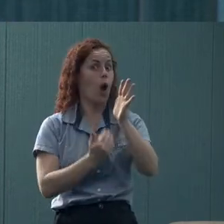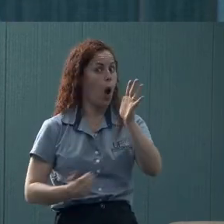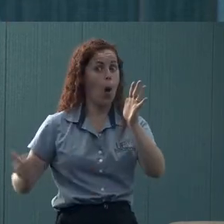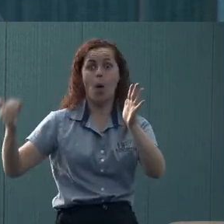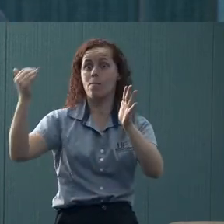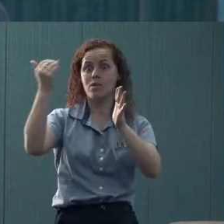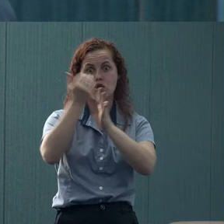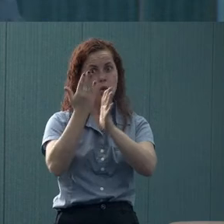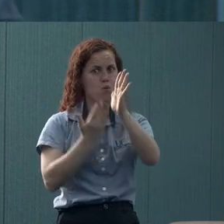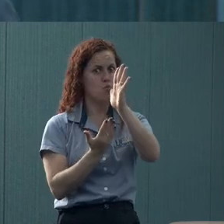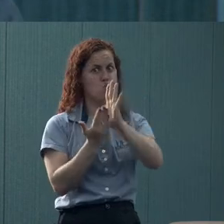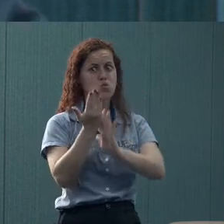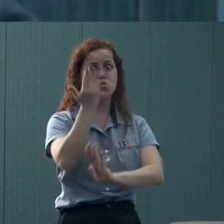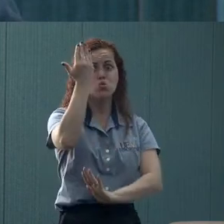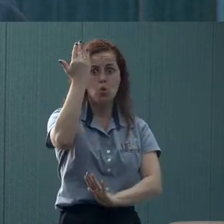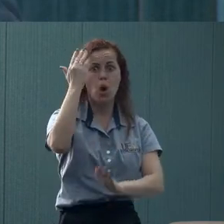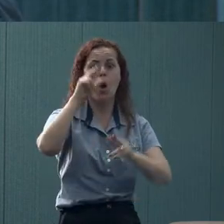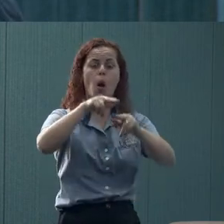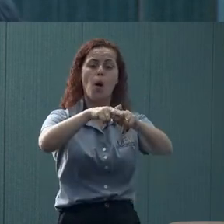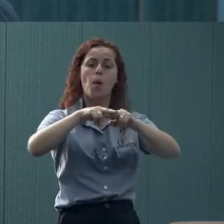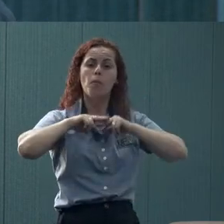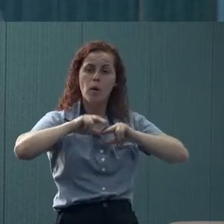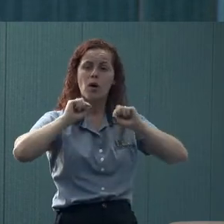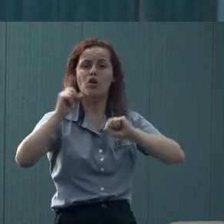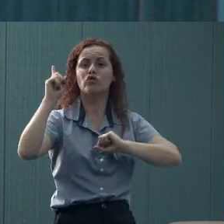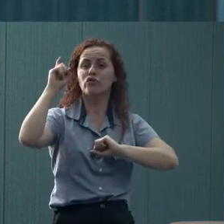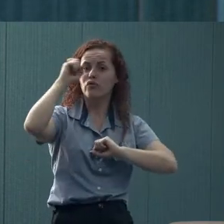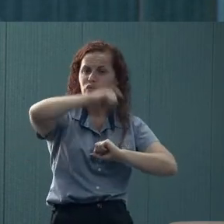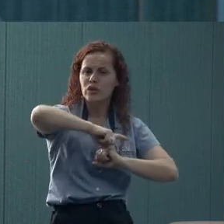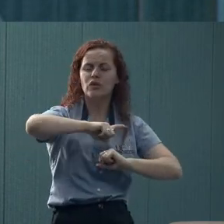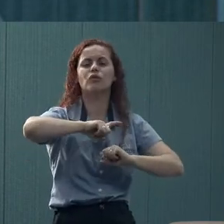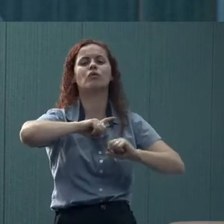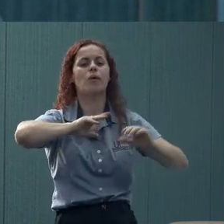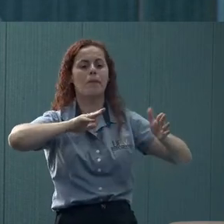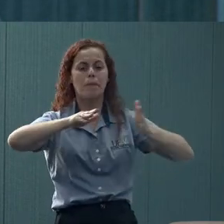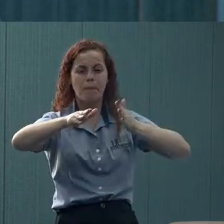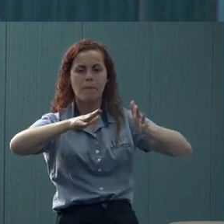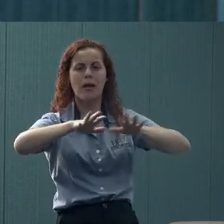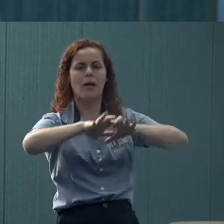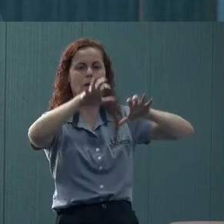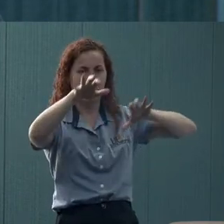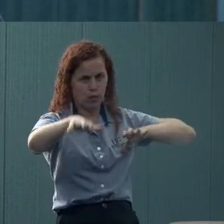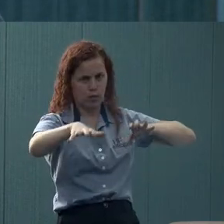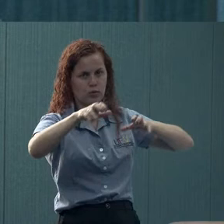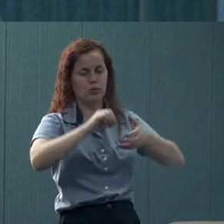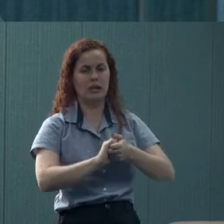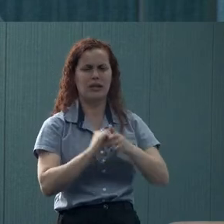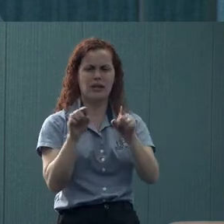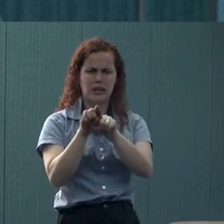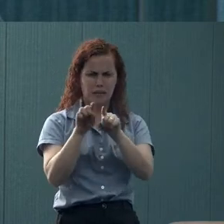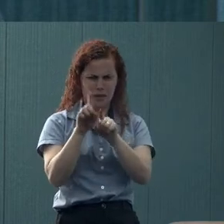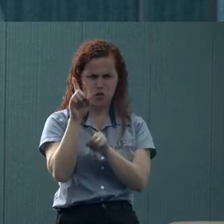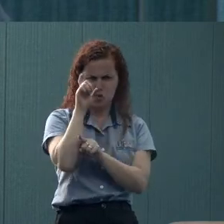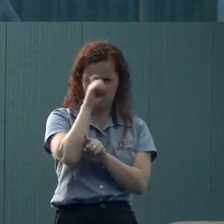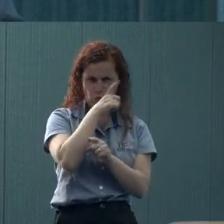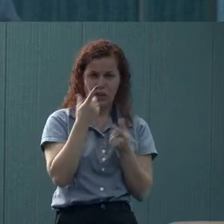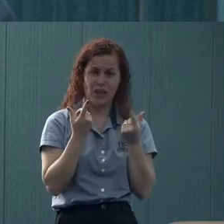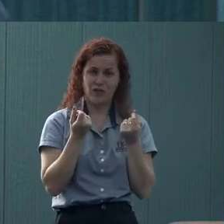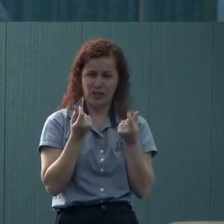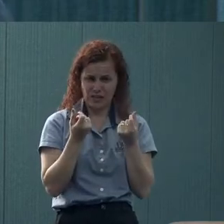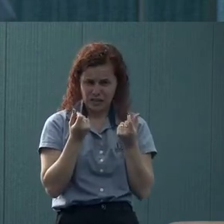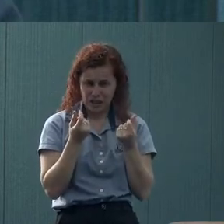muito por conta dessas dificuldades durante o período remoto. Também de dificuldades